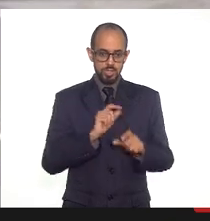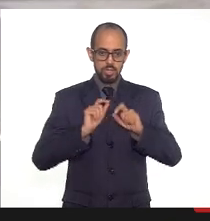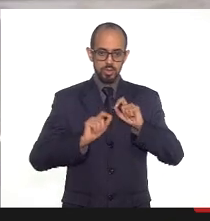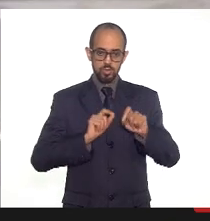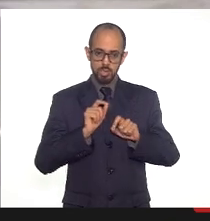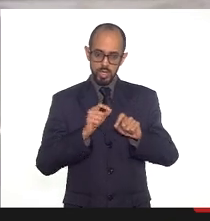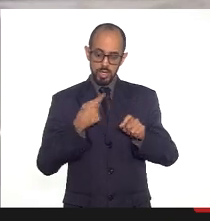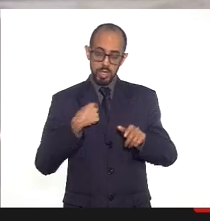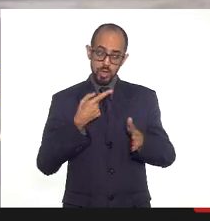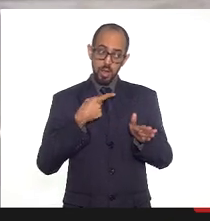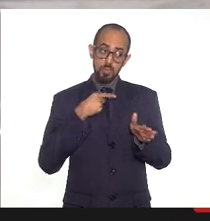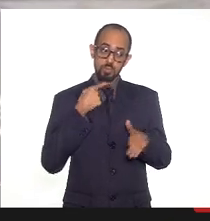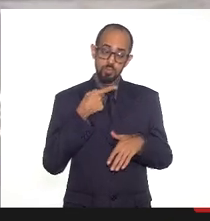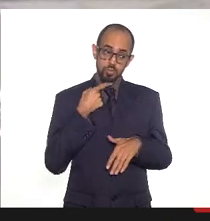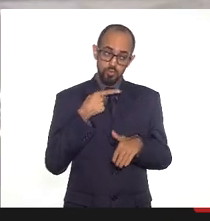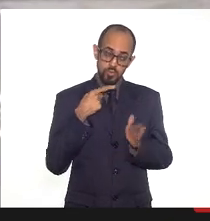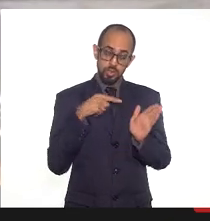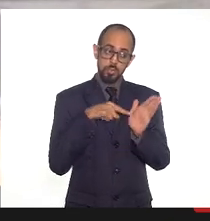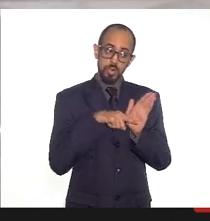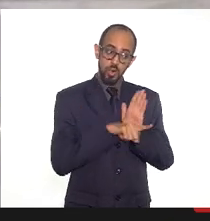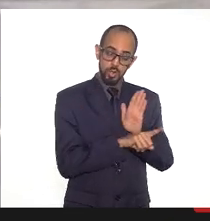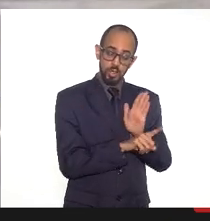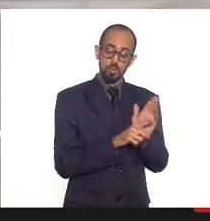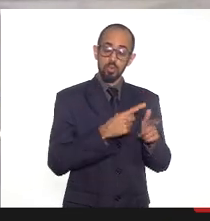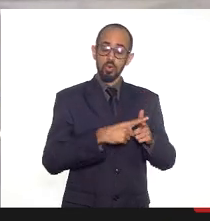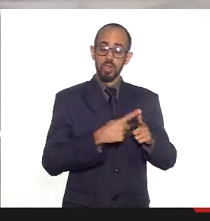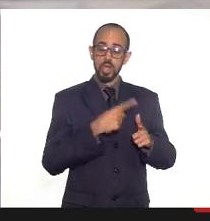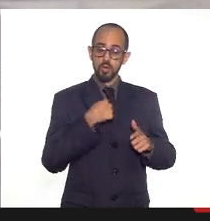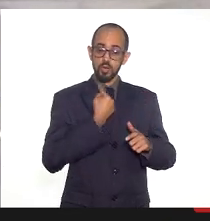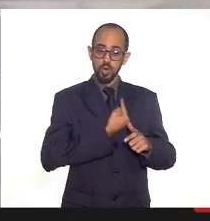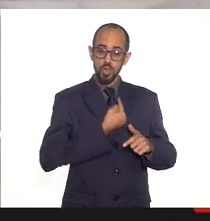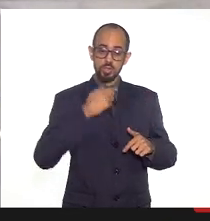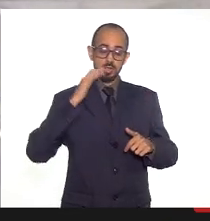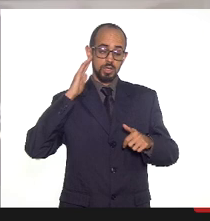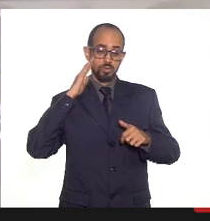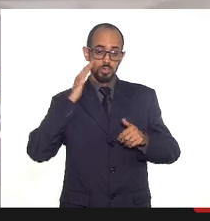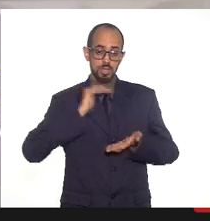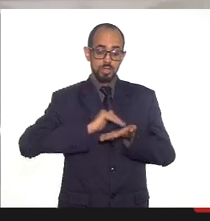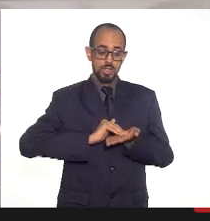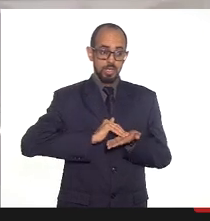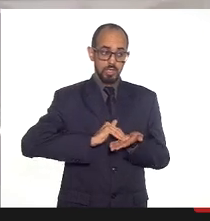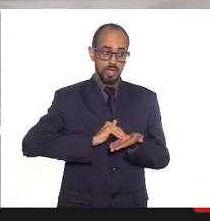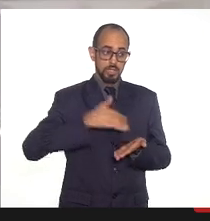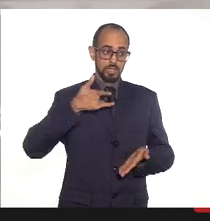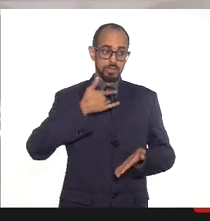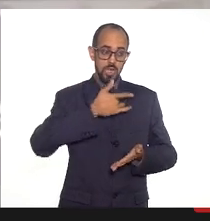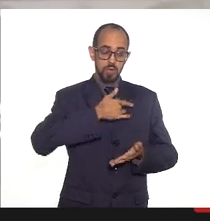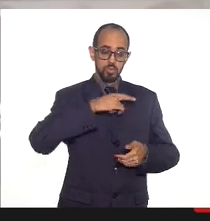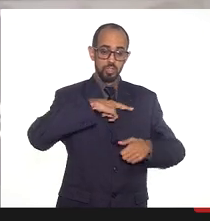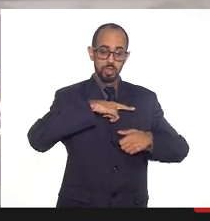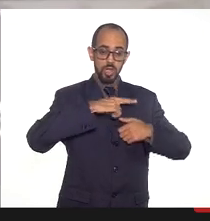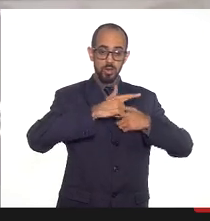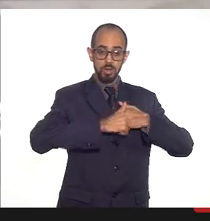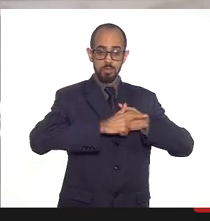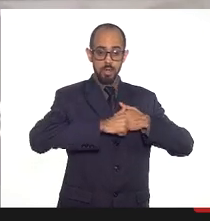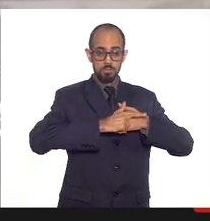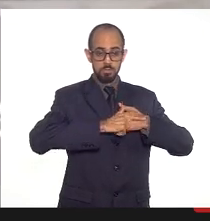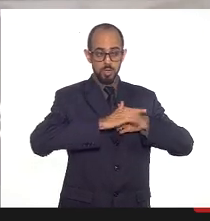faço é que, no nosso entendimento, a Secretaria Estadual Saúde faz um papel de